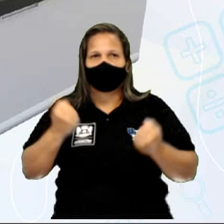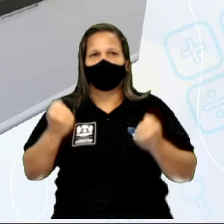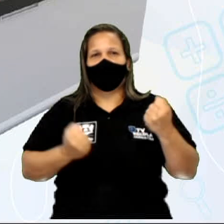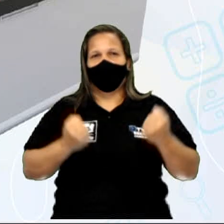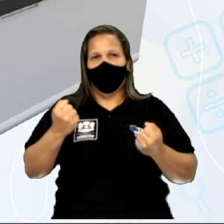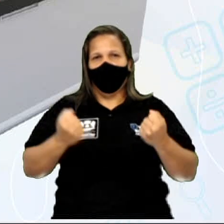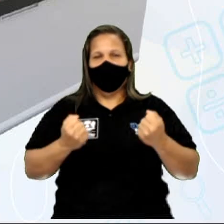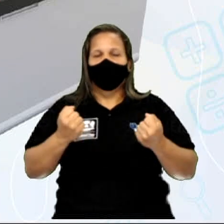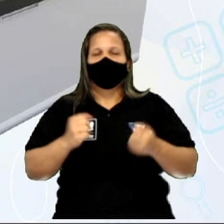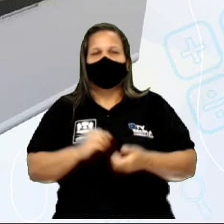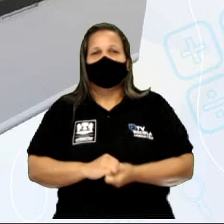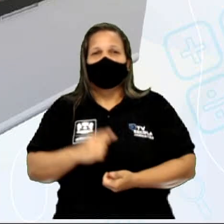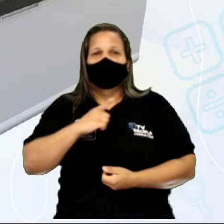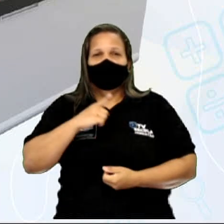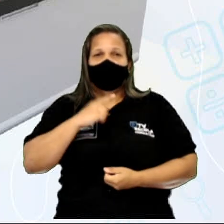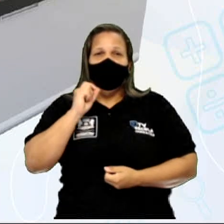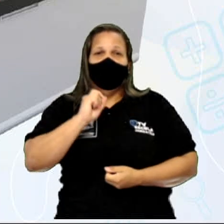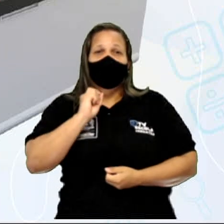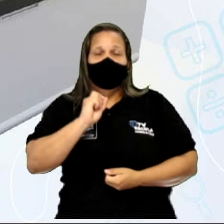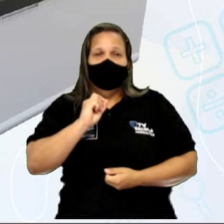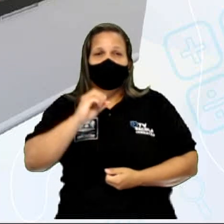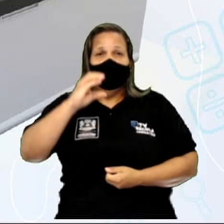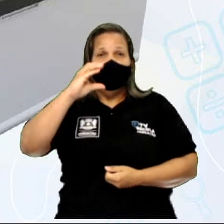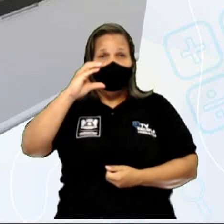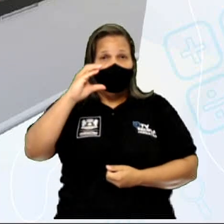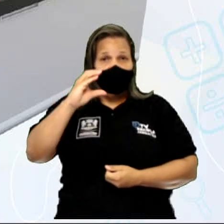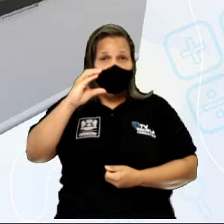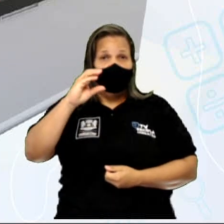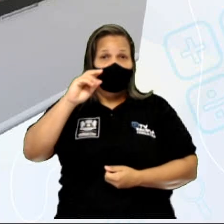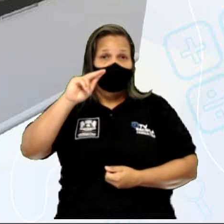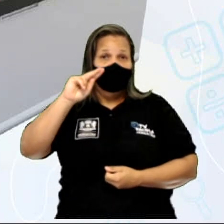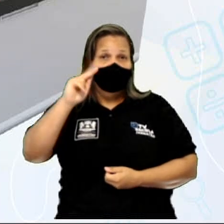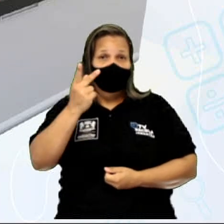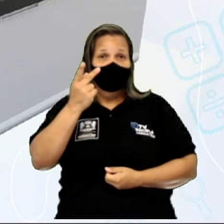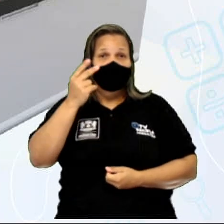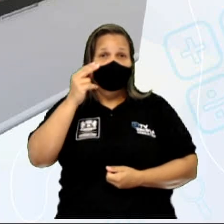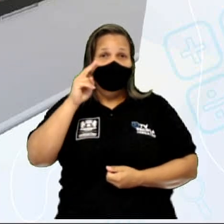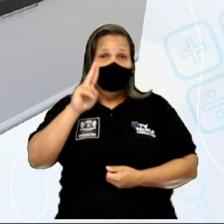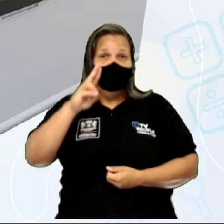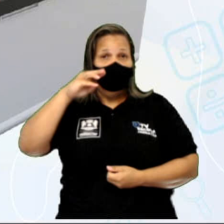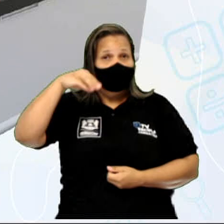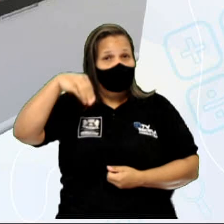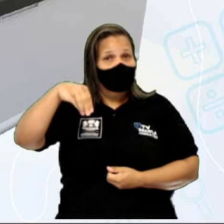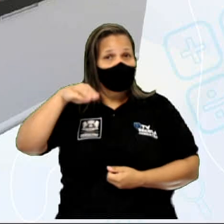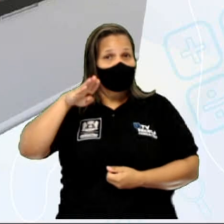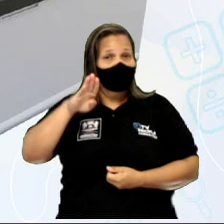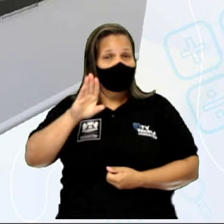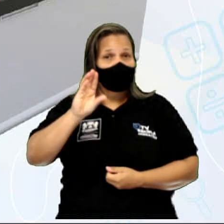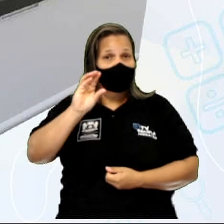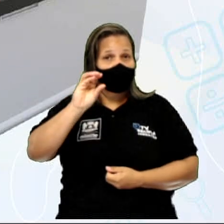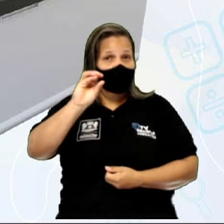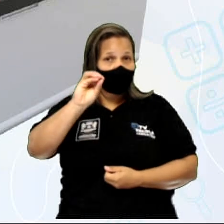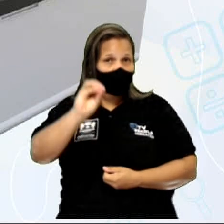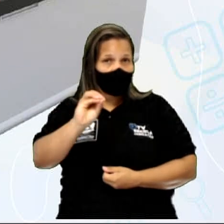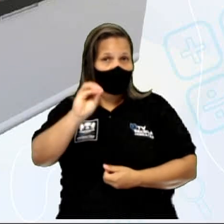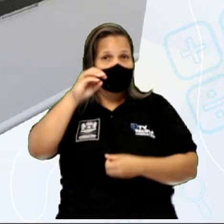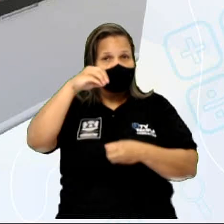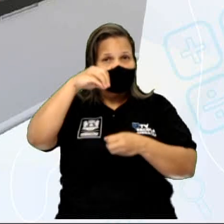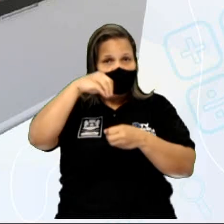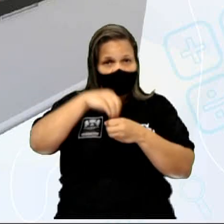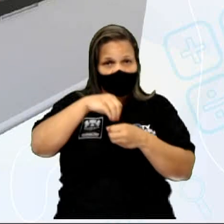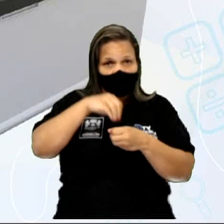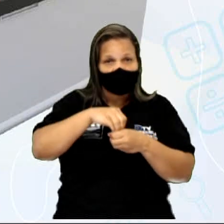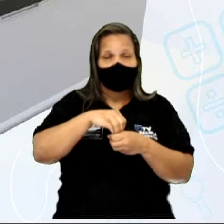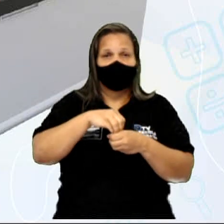formadas por óxido de chumbo e mergulhadas no ácido sulfúrico. Então, essas substâncias